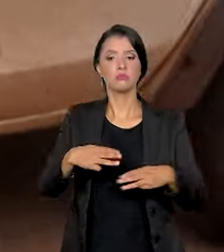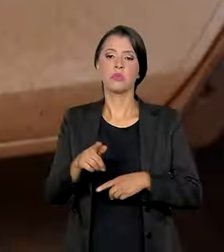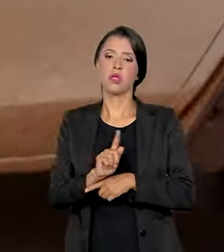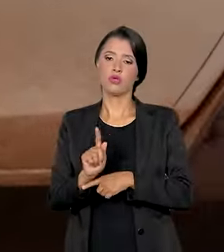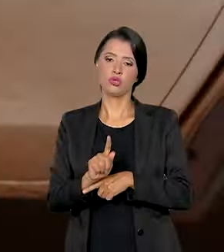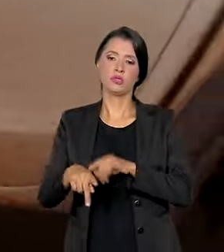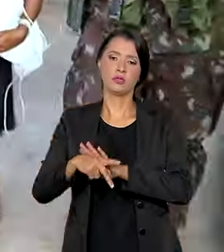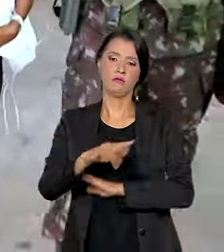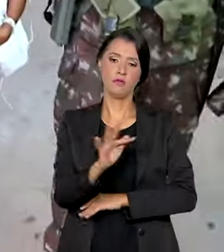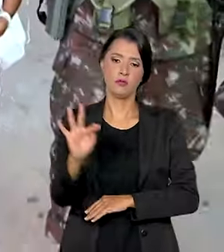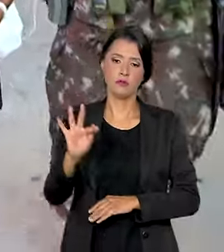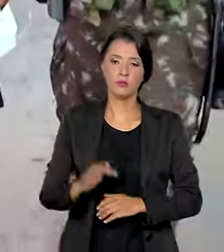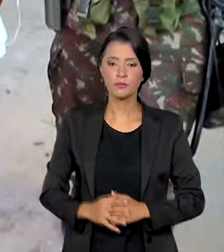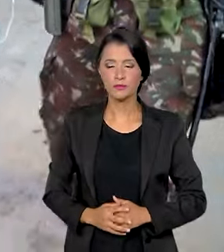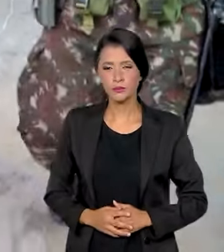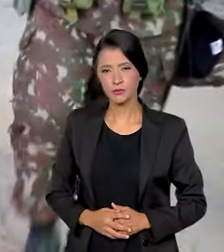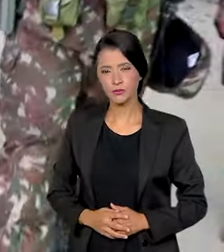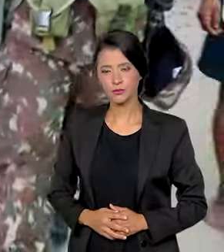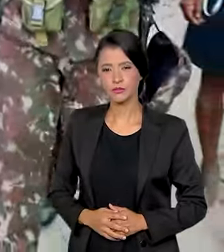e agências federais.